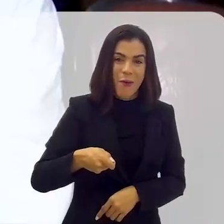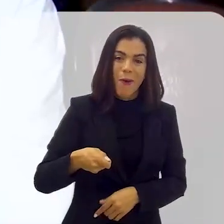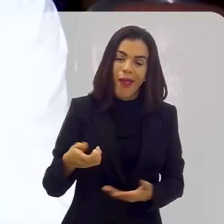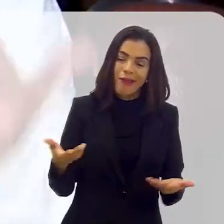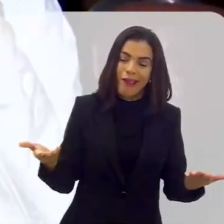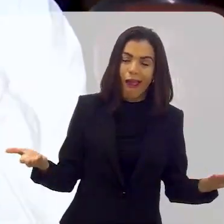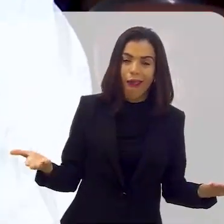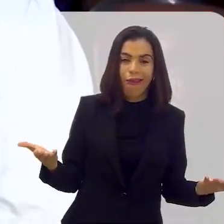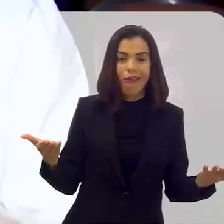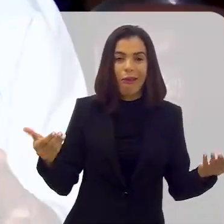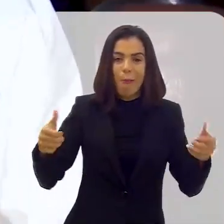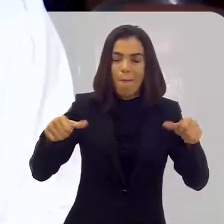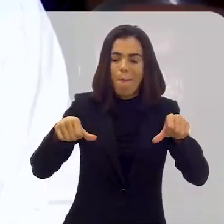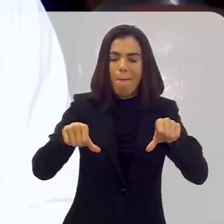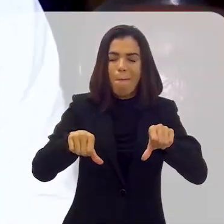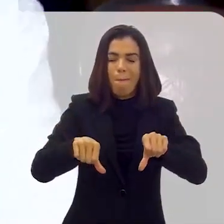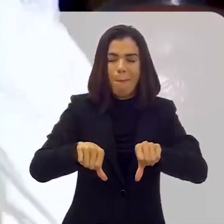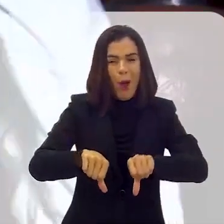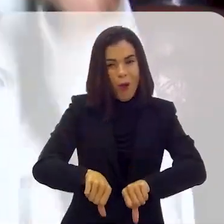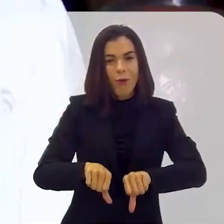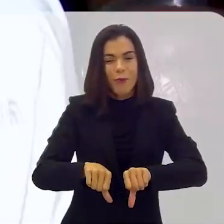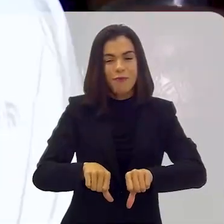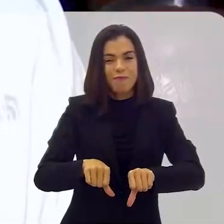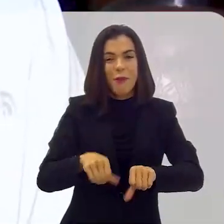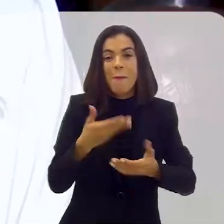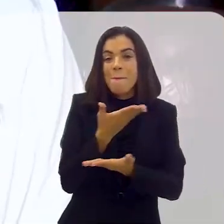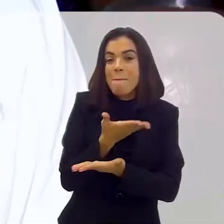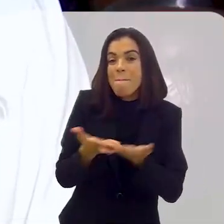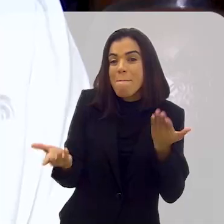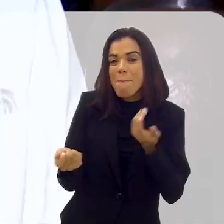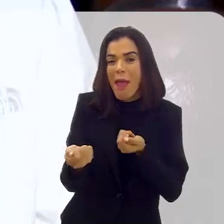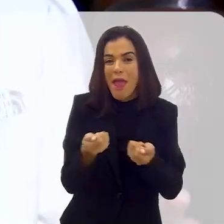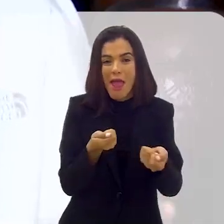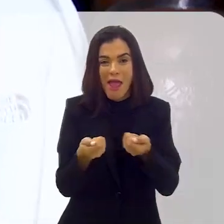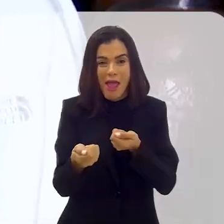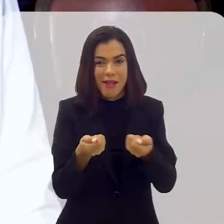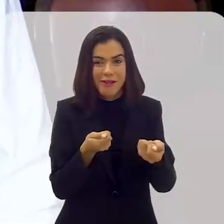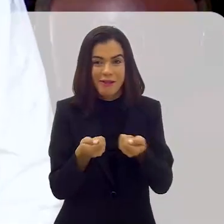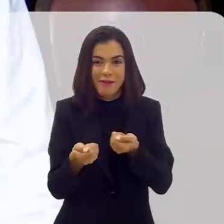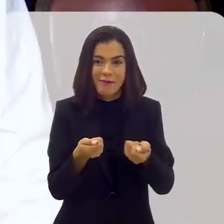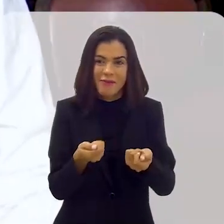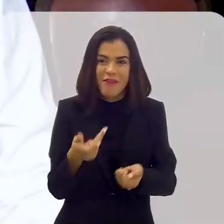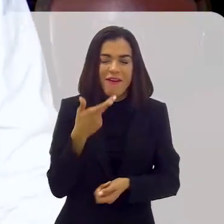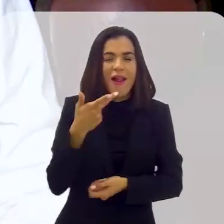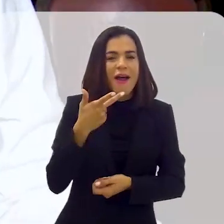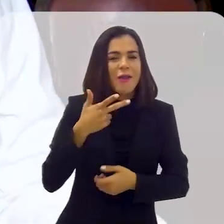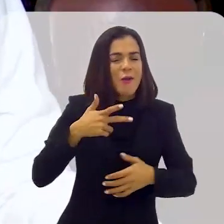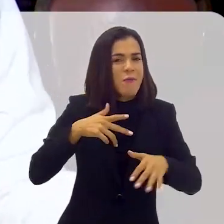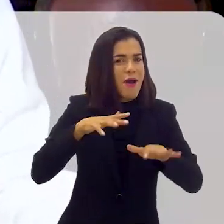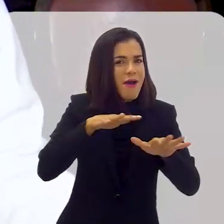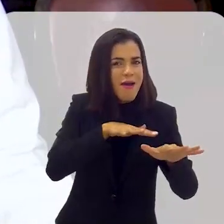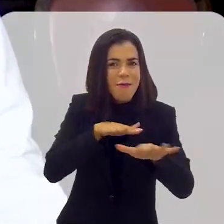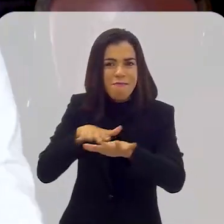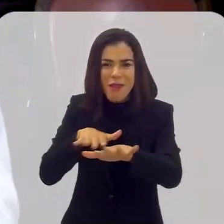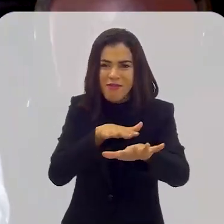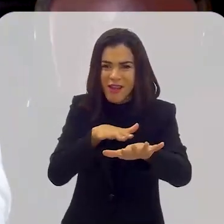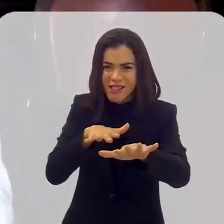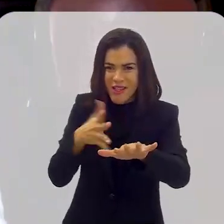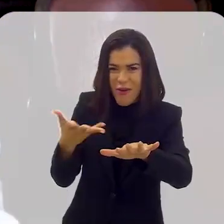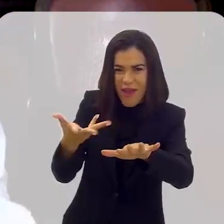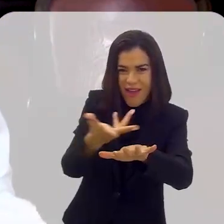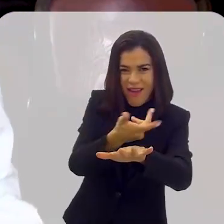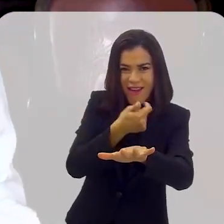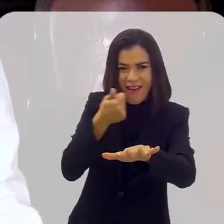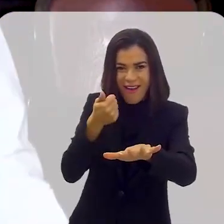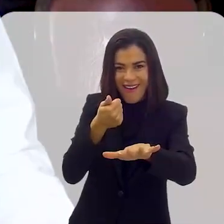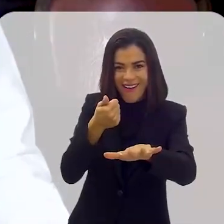quem está do lado de lá, e aí as coisas perdem um pouco o controle. Mas ninguém pode dizer que uma manifestação é um mar